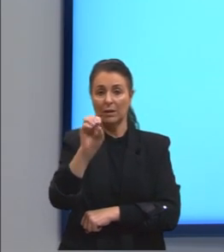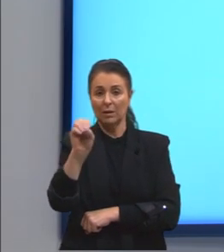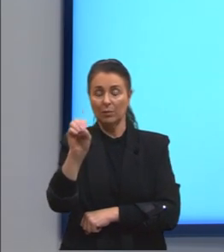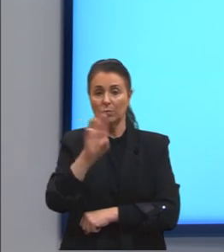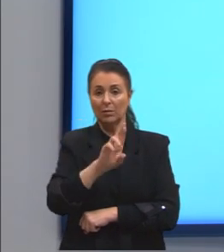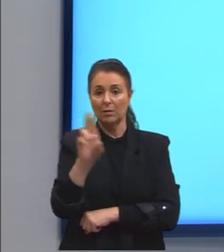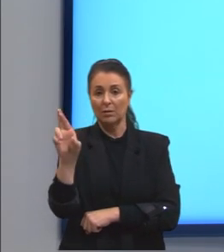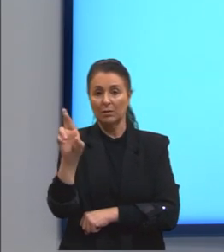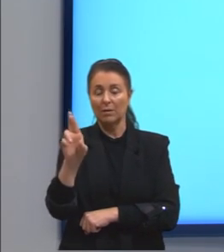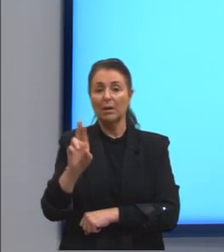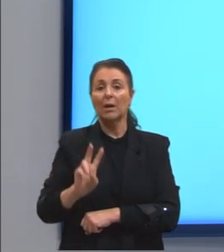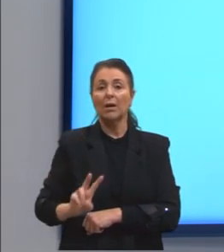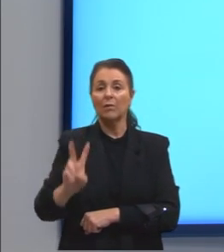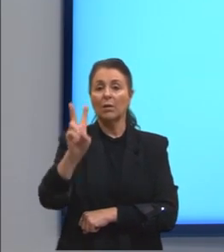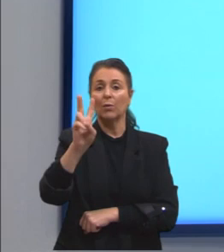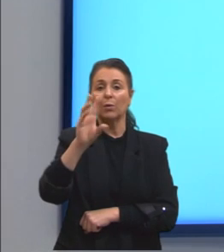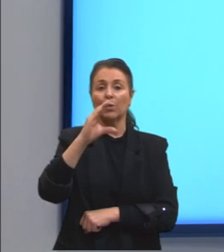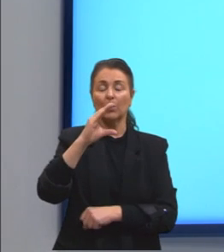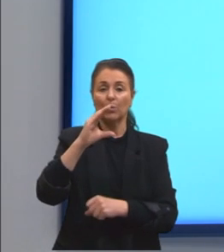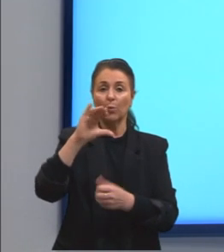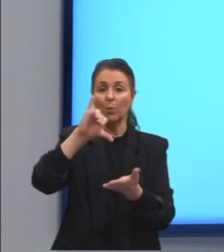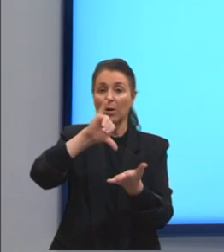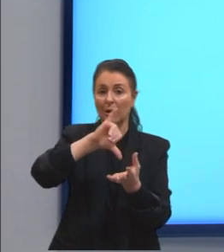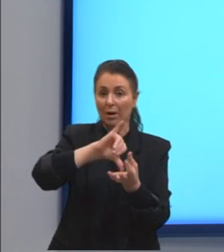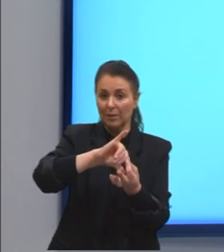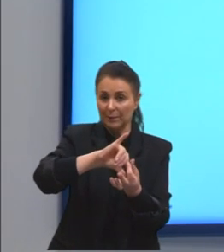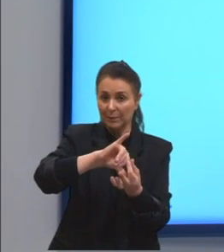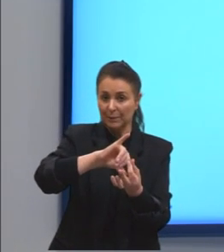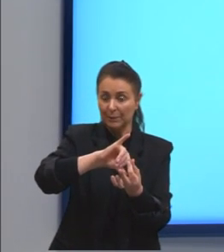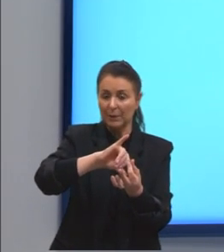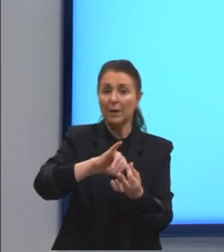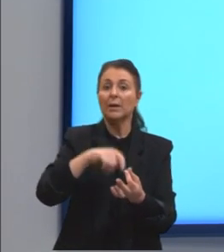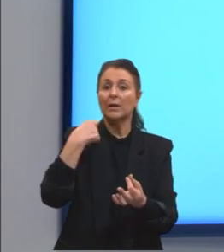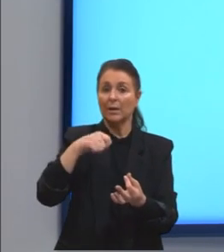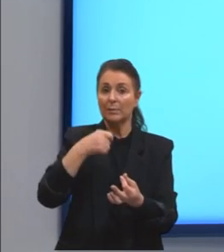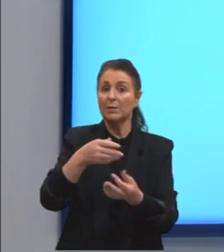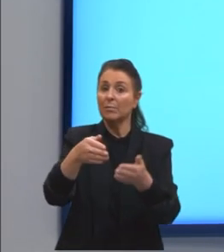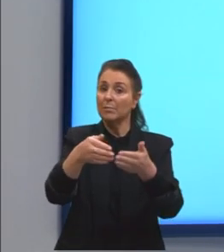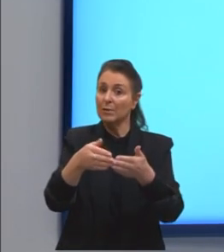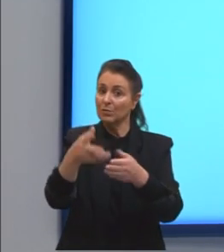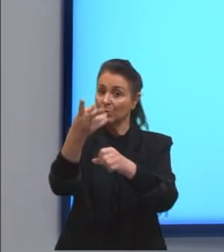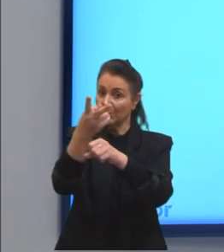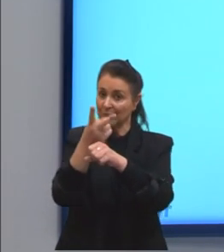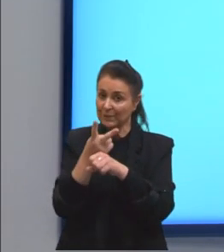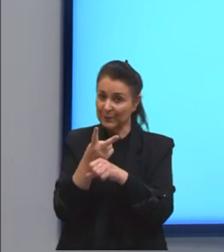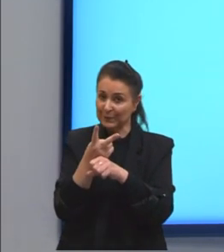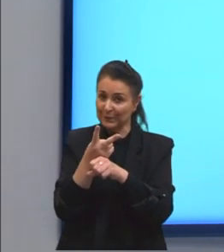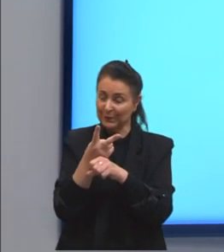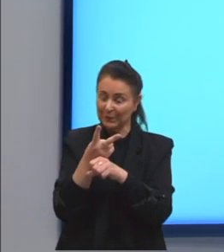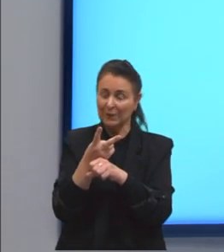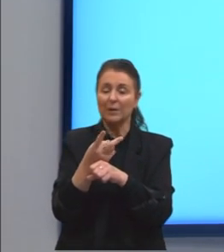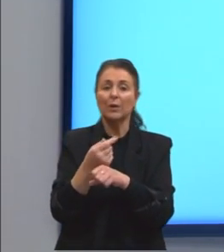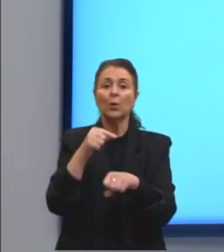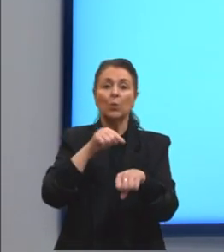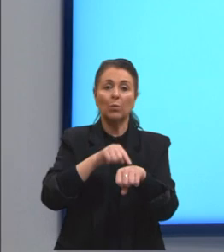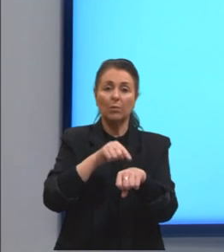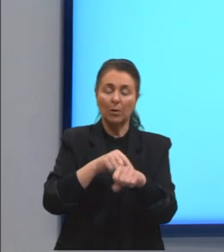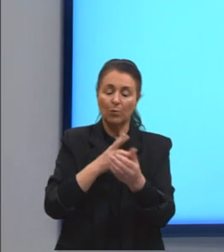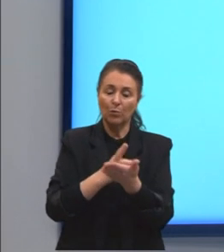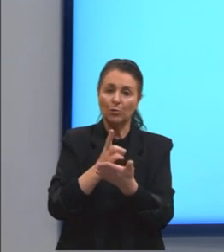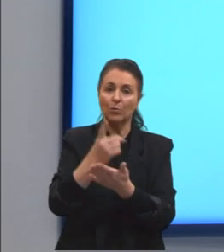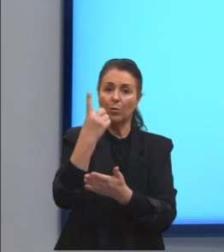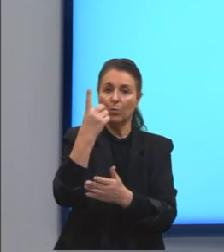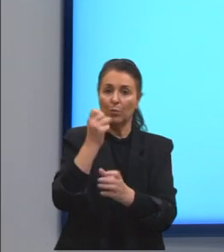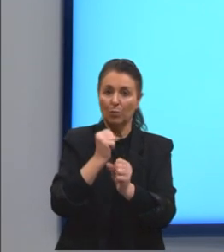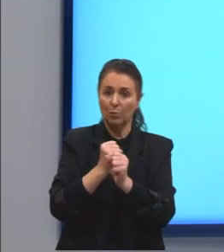sendo o valor do capital. O valor que ele vai precisar financiar. O tempo continua sendo um ano,